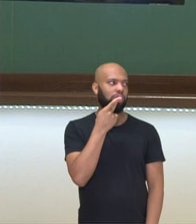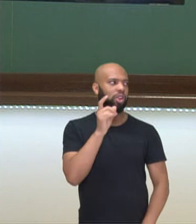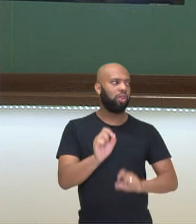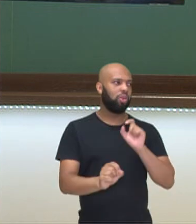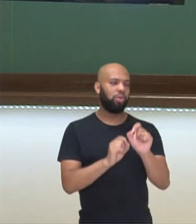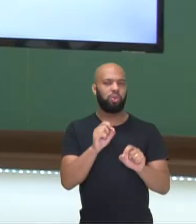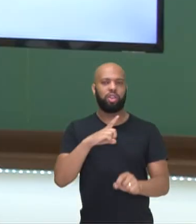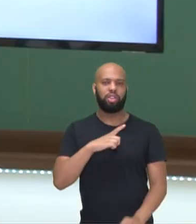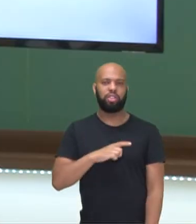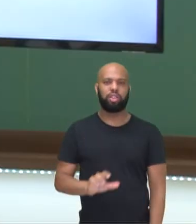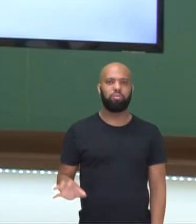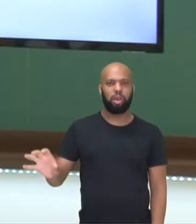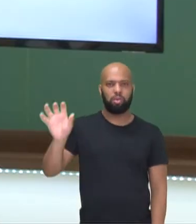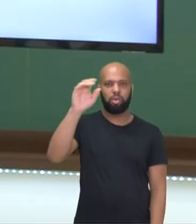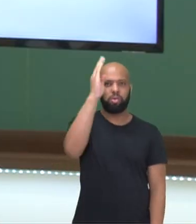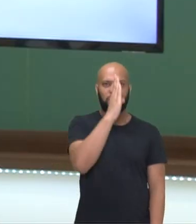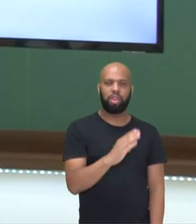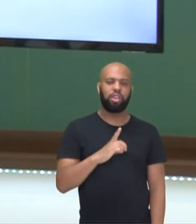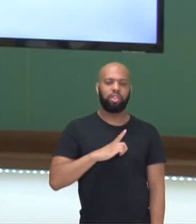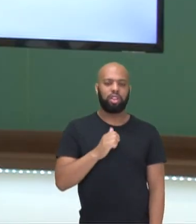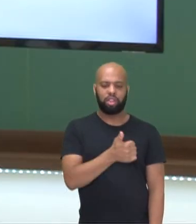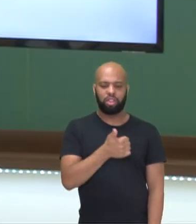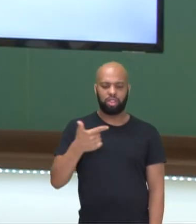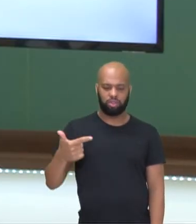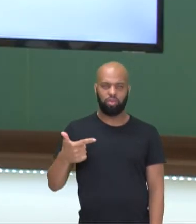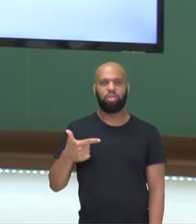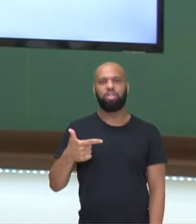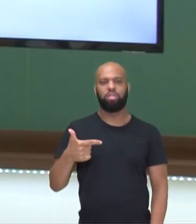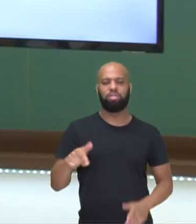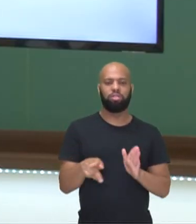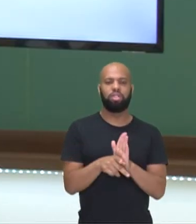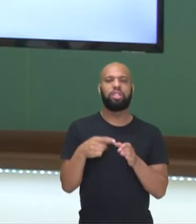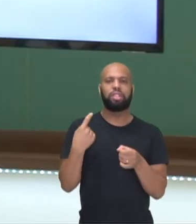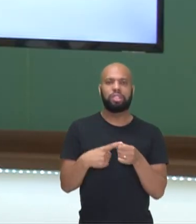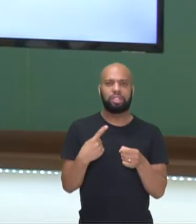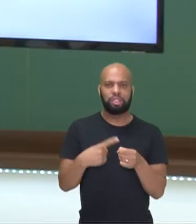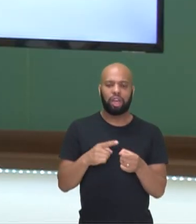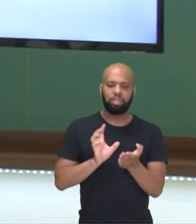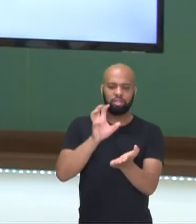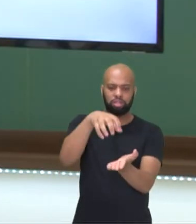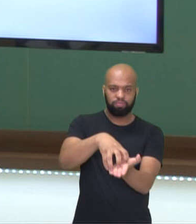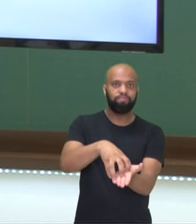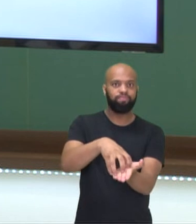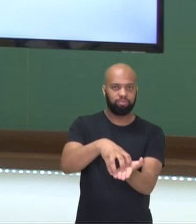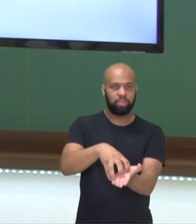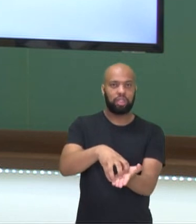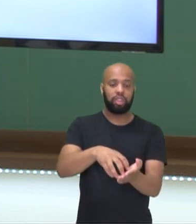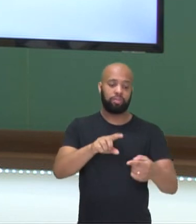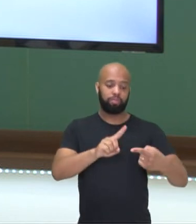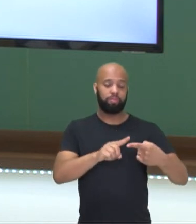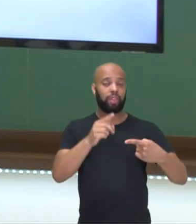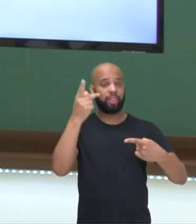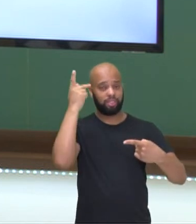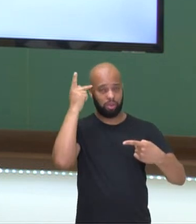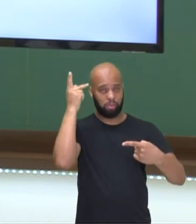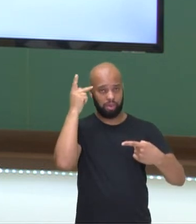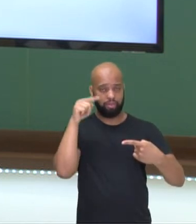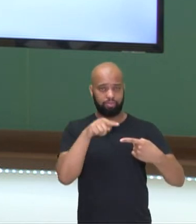urbana do Brasil é composta por 12 grandes centros regionais, dos quais nós temos São Paulo como grande